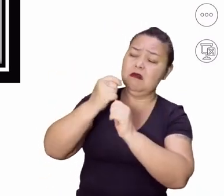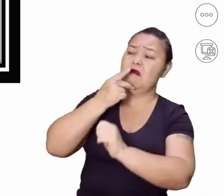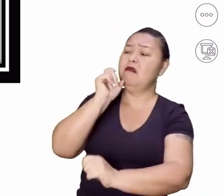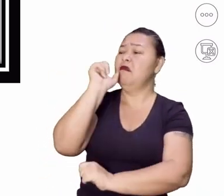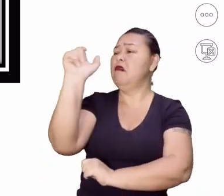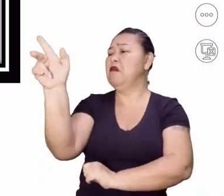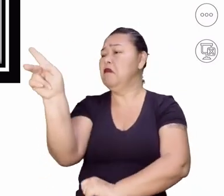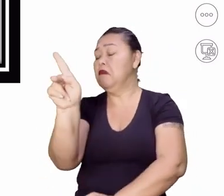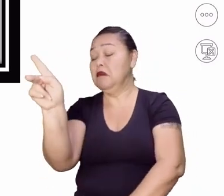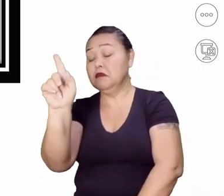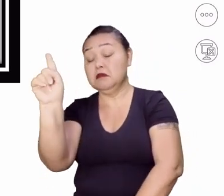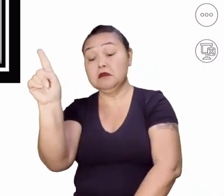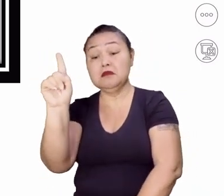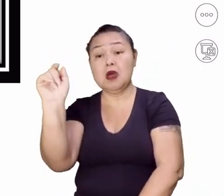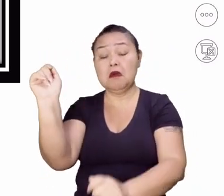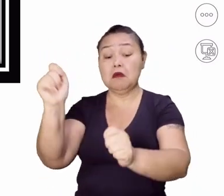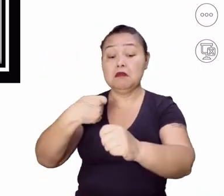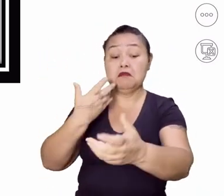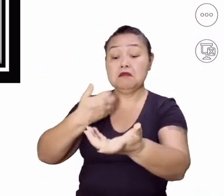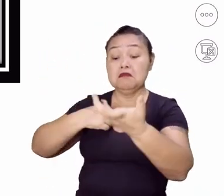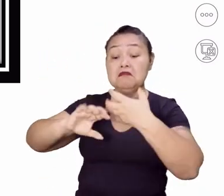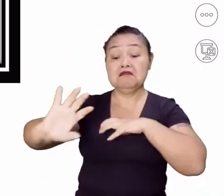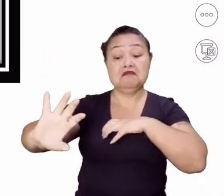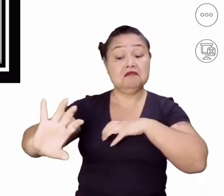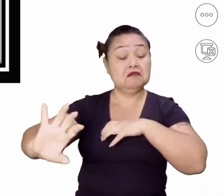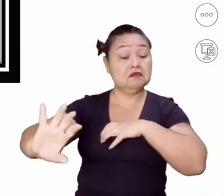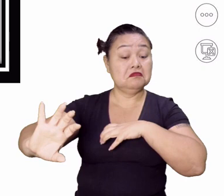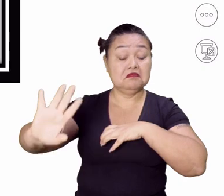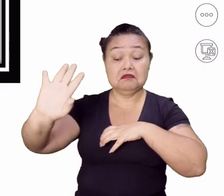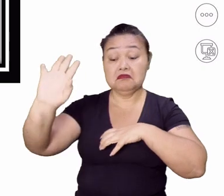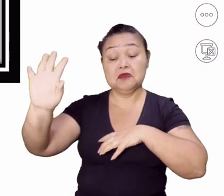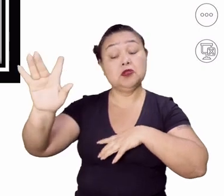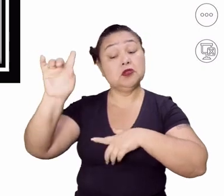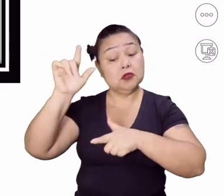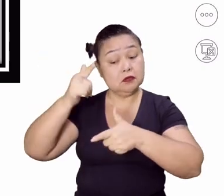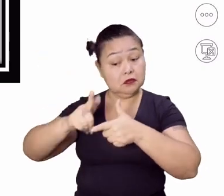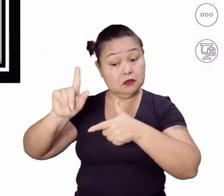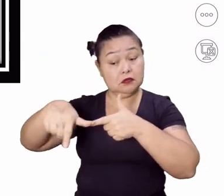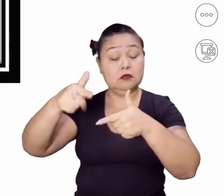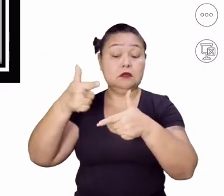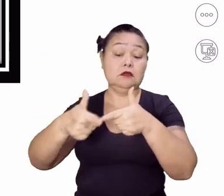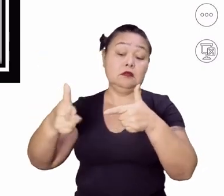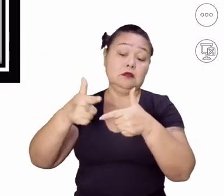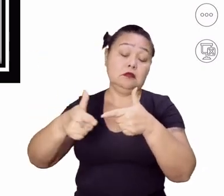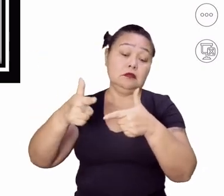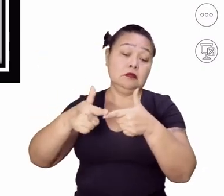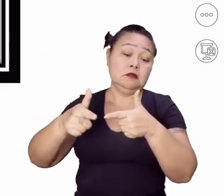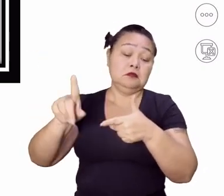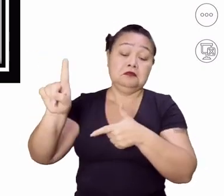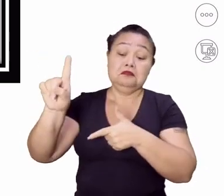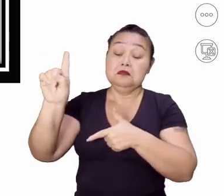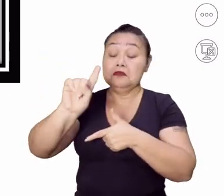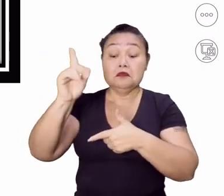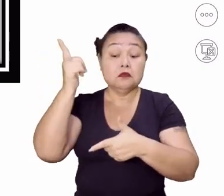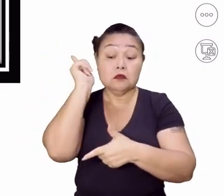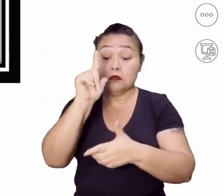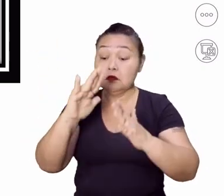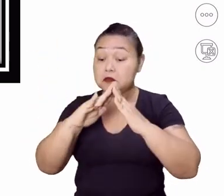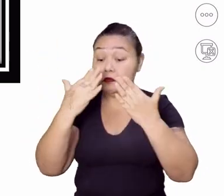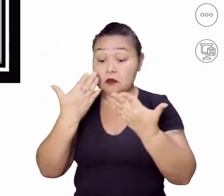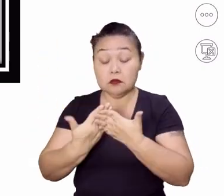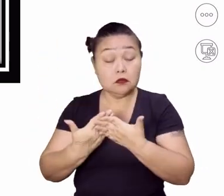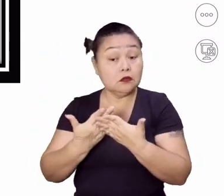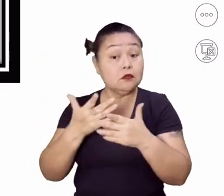professora. Ou seja, a tua capacidade de empatia, meu amigo, já está comprometida. Se tu não consegue fazer isso nem na escola, no